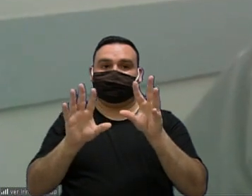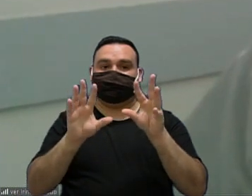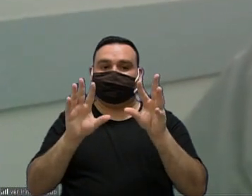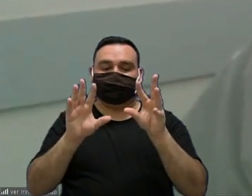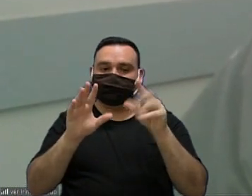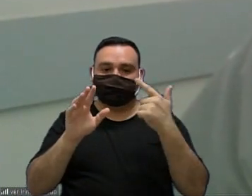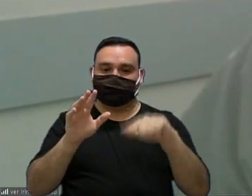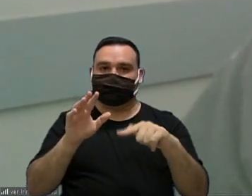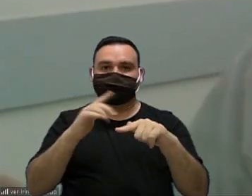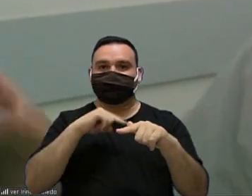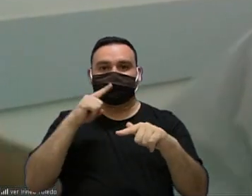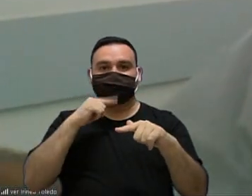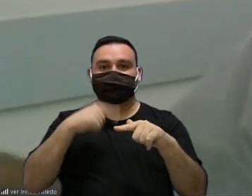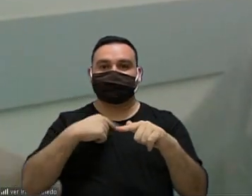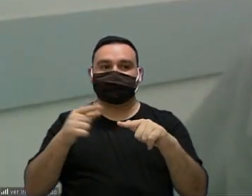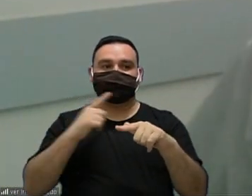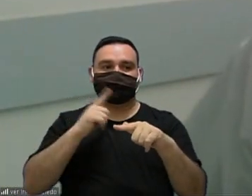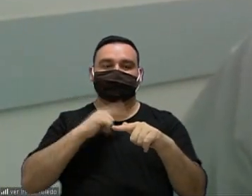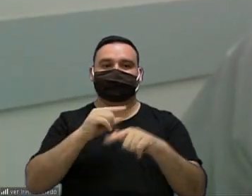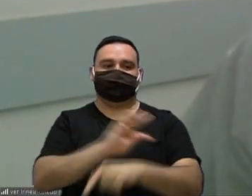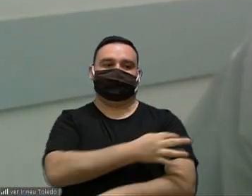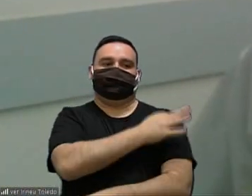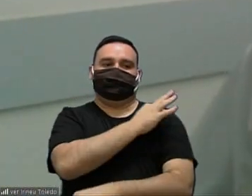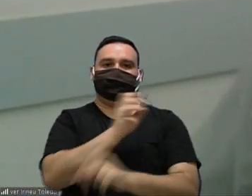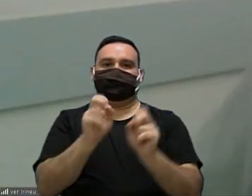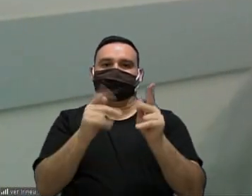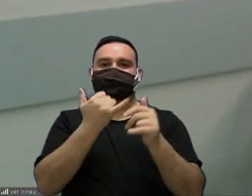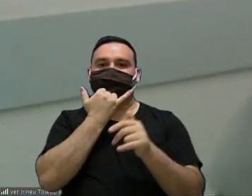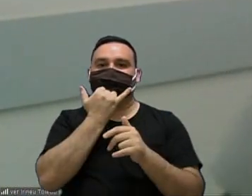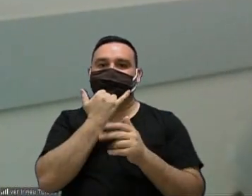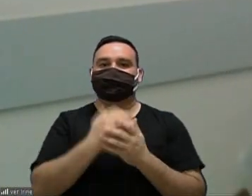abre mais entendeu então estou com o técnico aqui desculpe tá